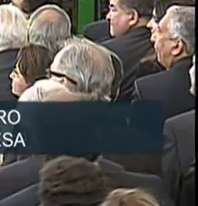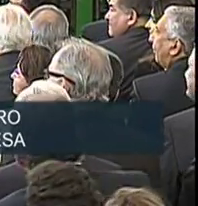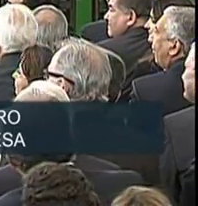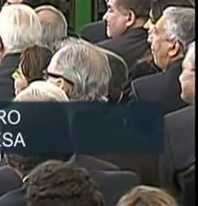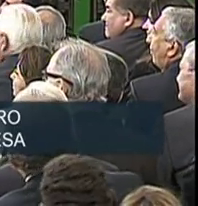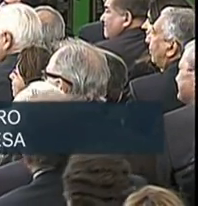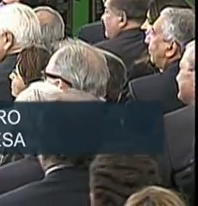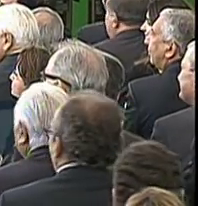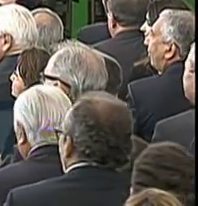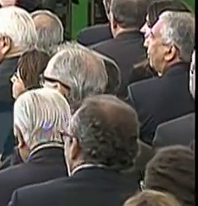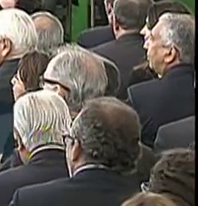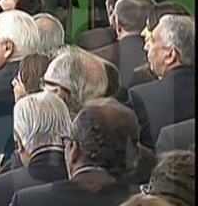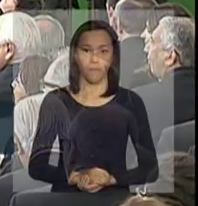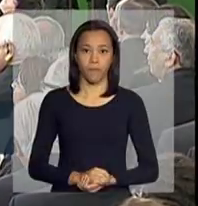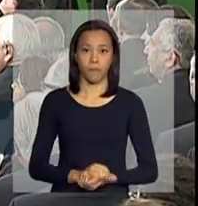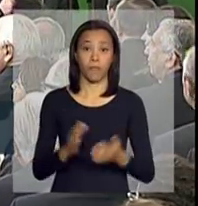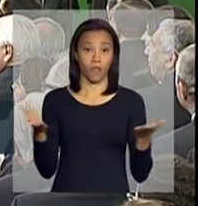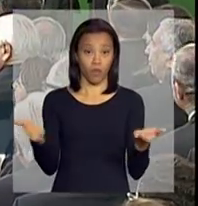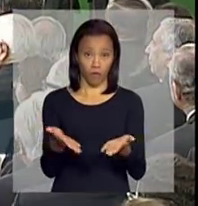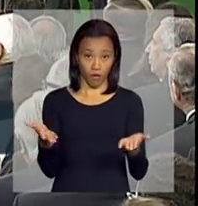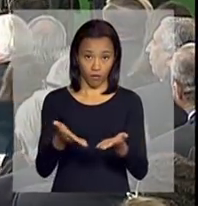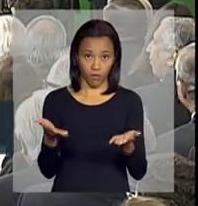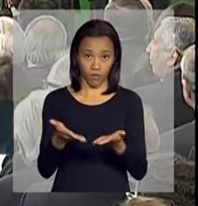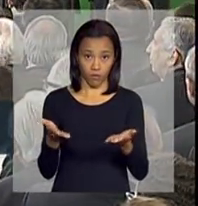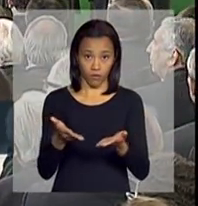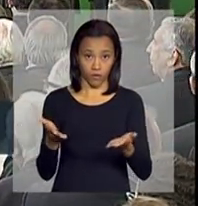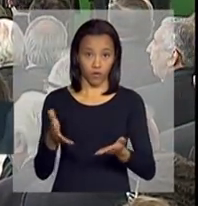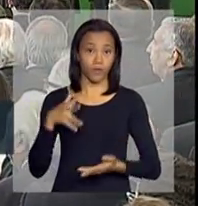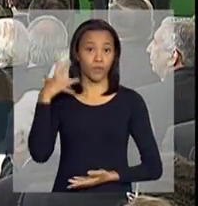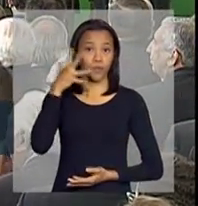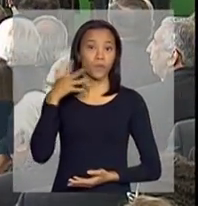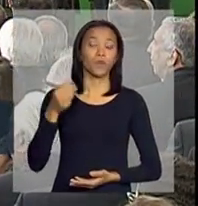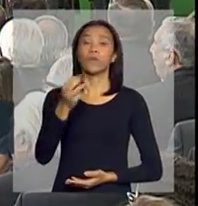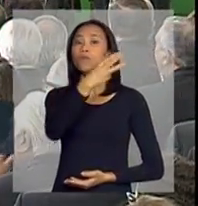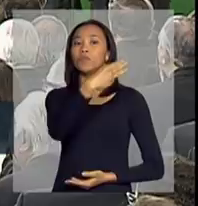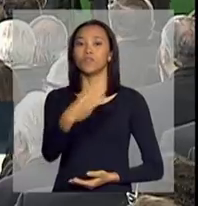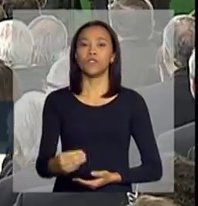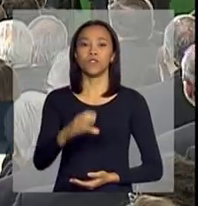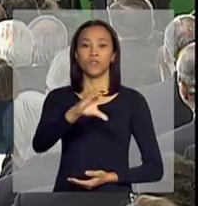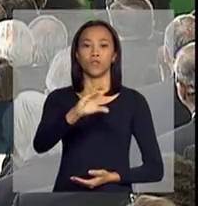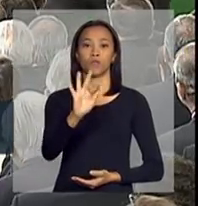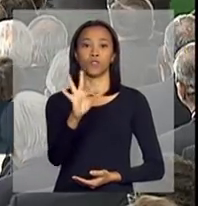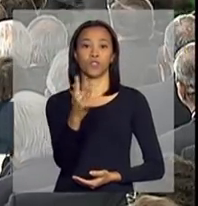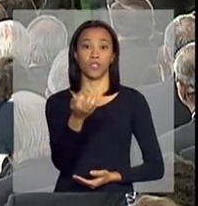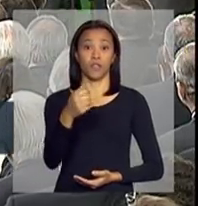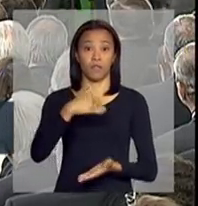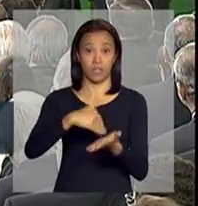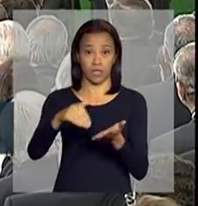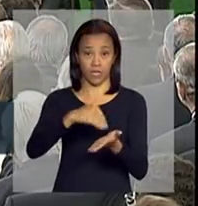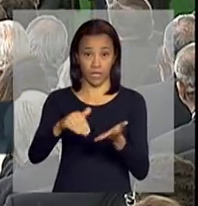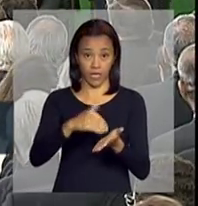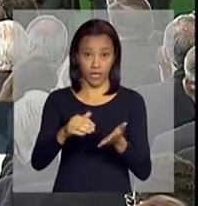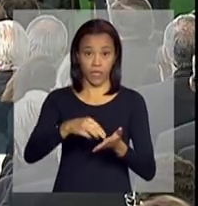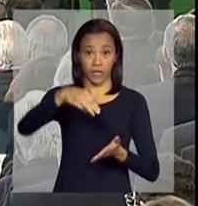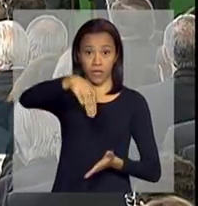Tem a palavra neste momento o ministro de Estado-Chefe da Secretaria da Micro